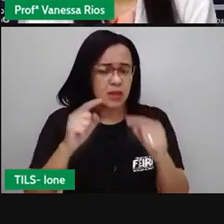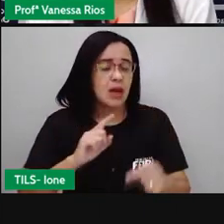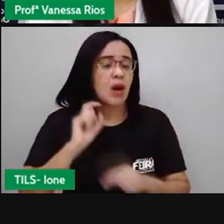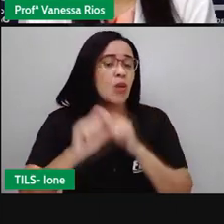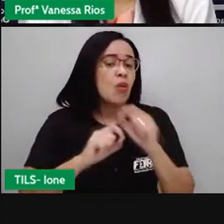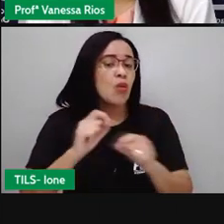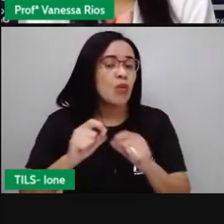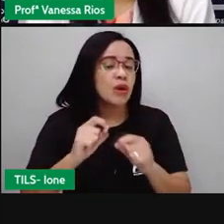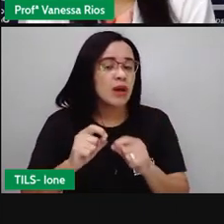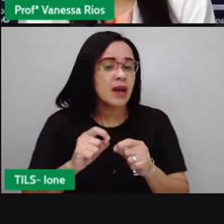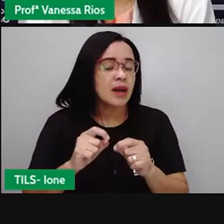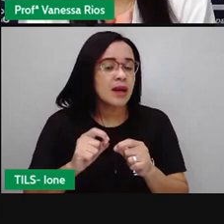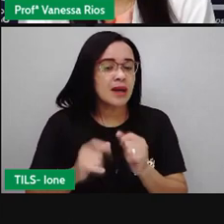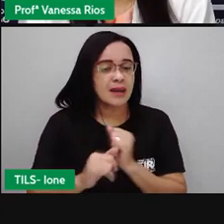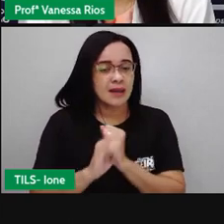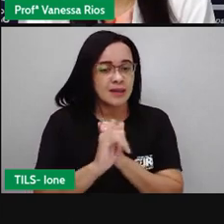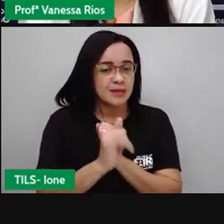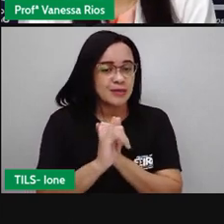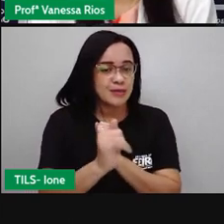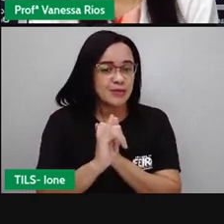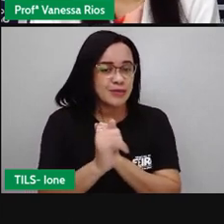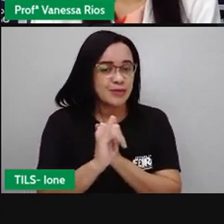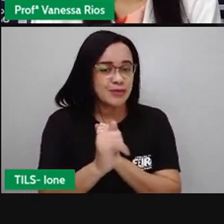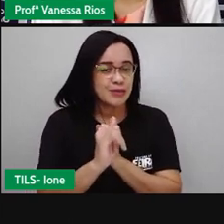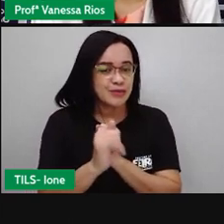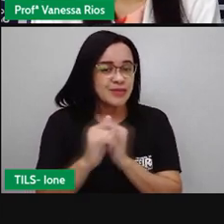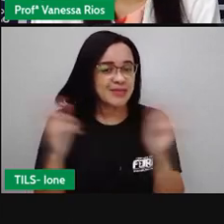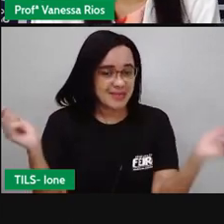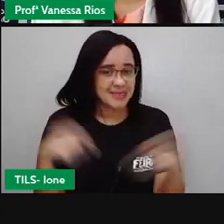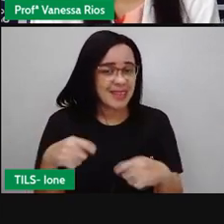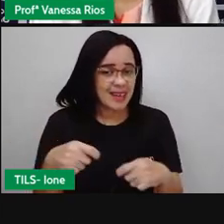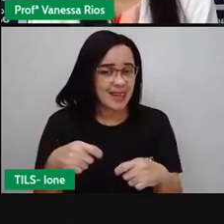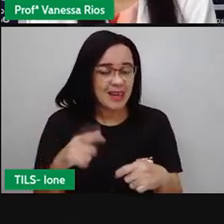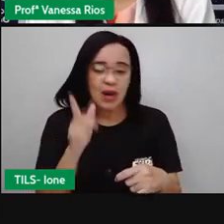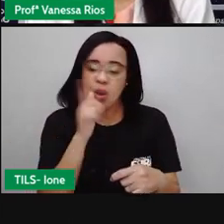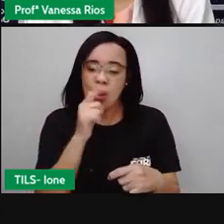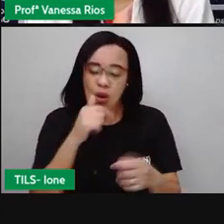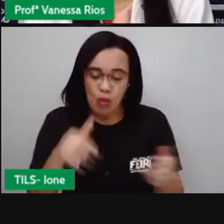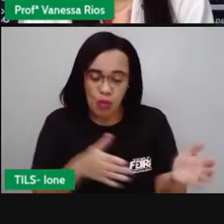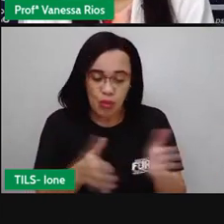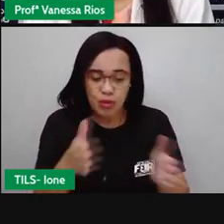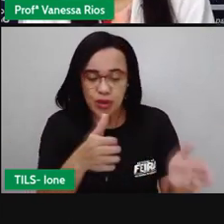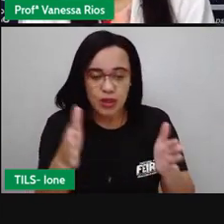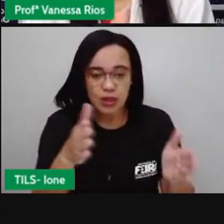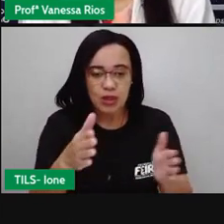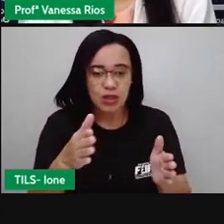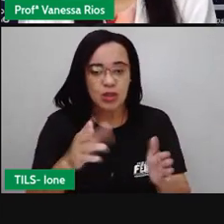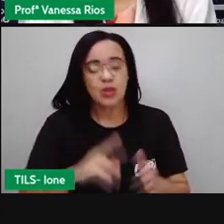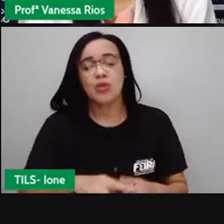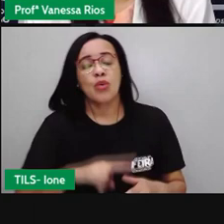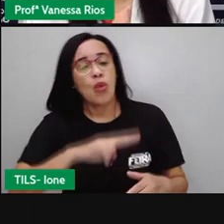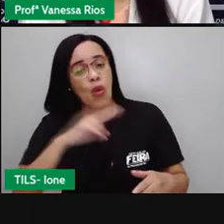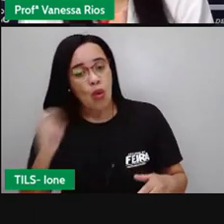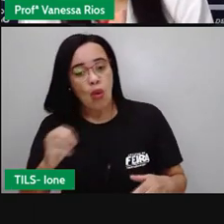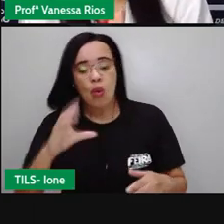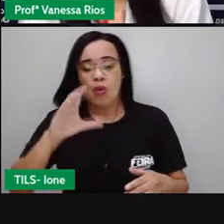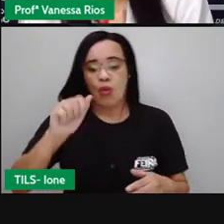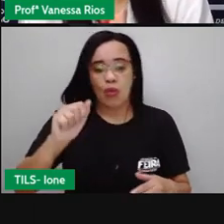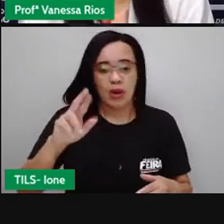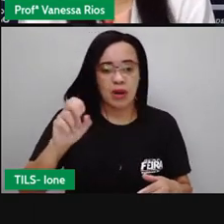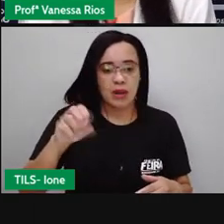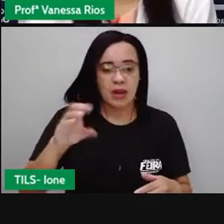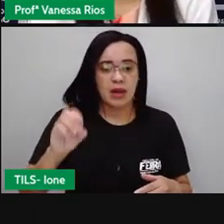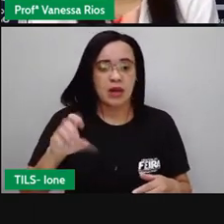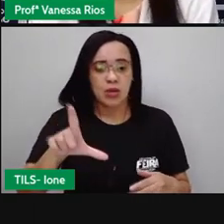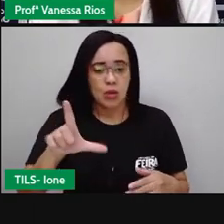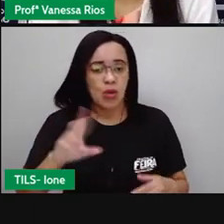Um simples rio, um caracol, um menino espirrando? Dependendo do ponto de vista,